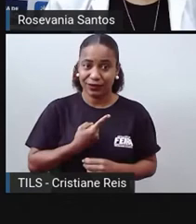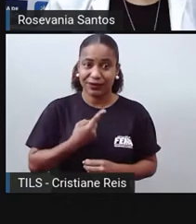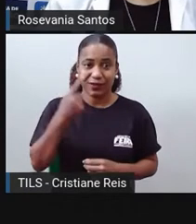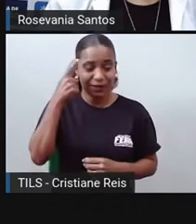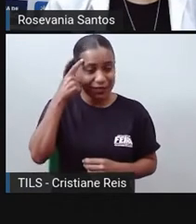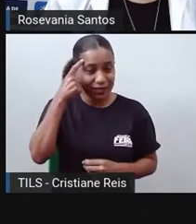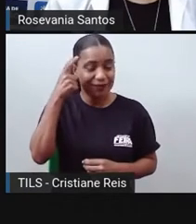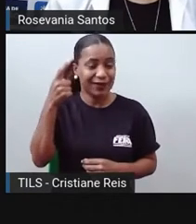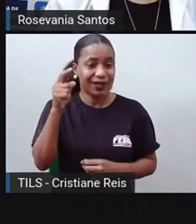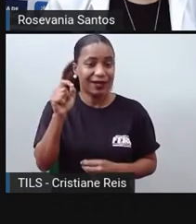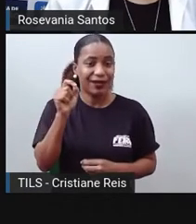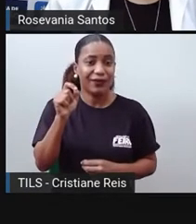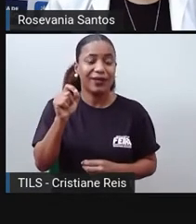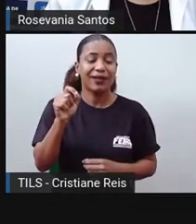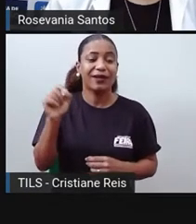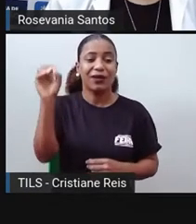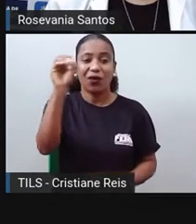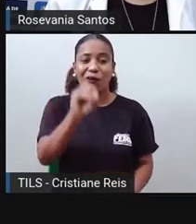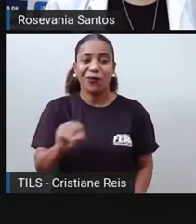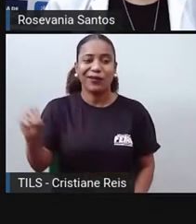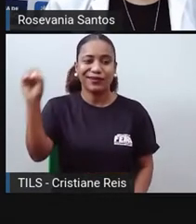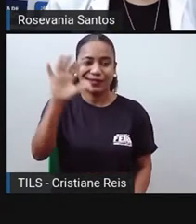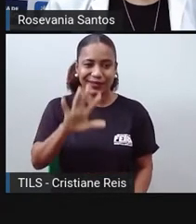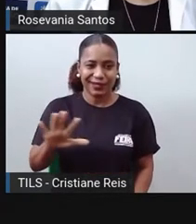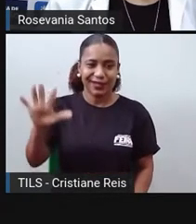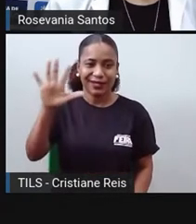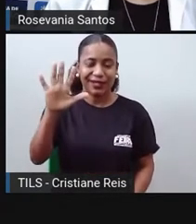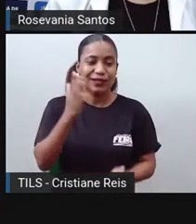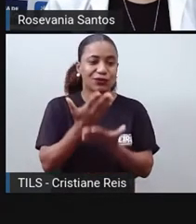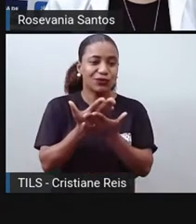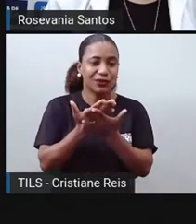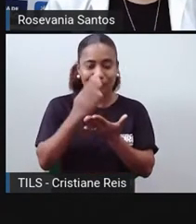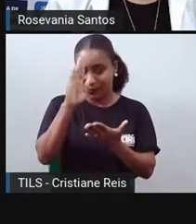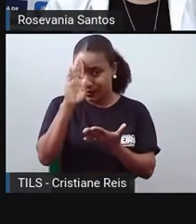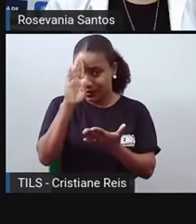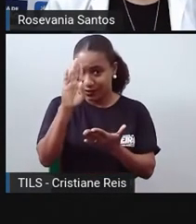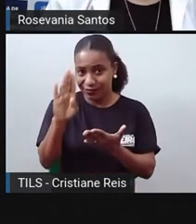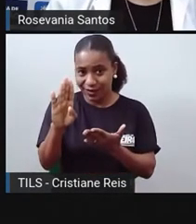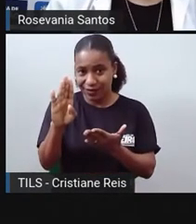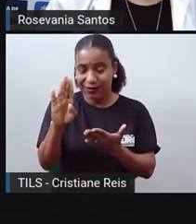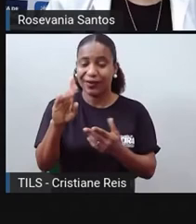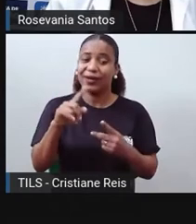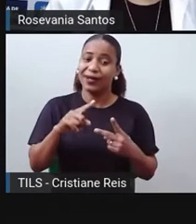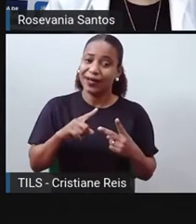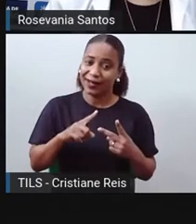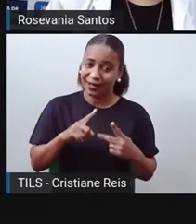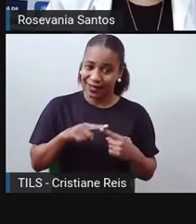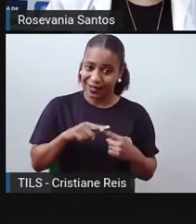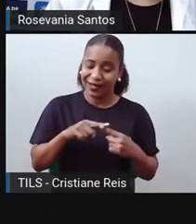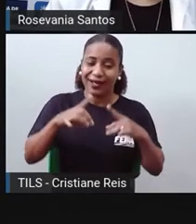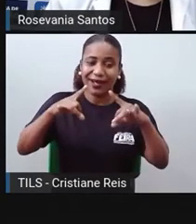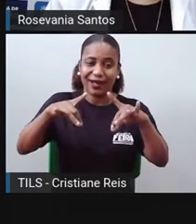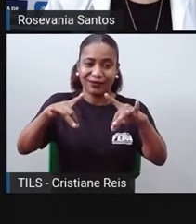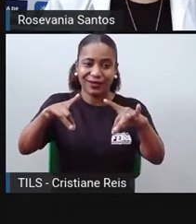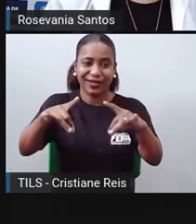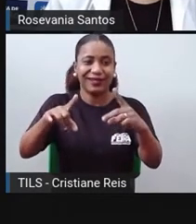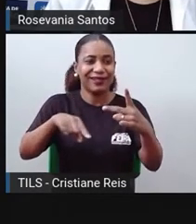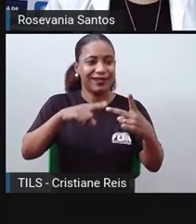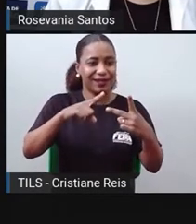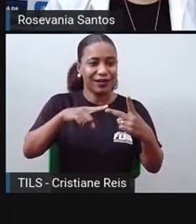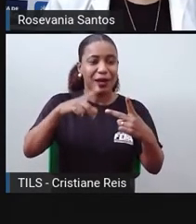Oceania, os países que a gente mais estuda é a Austrália, é Papua, Nova Guiné e Nova Zelândia.